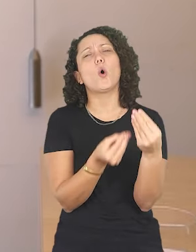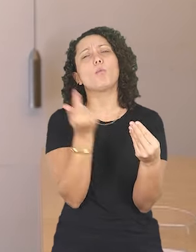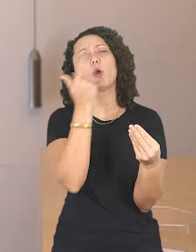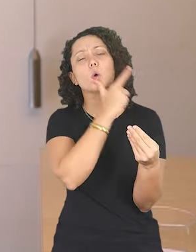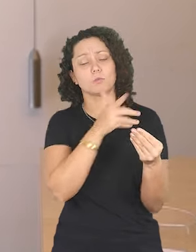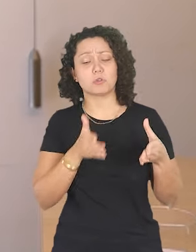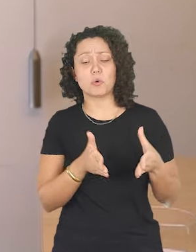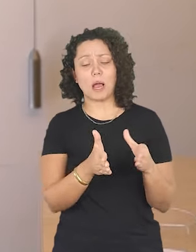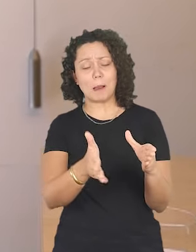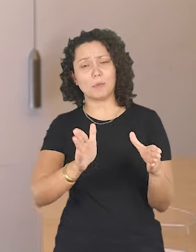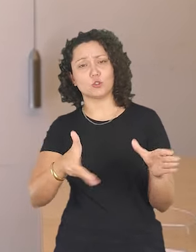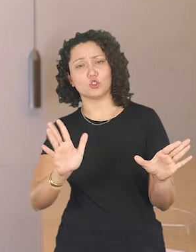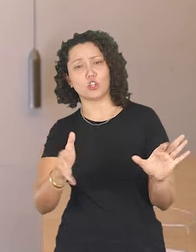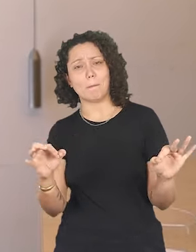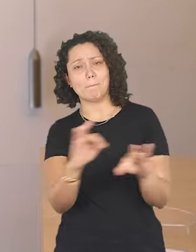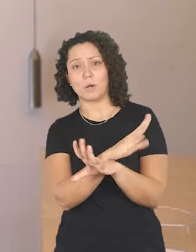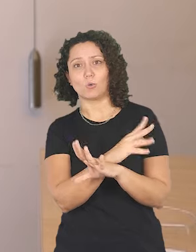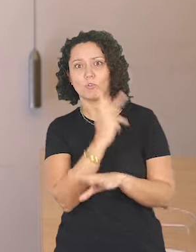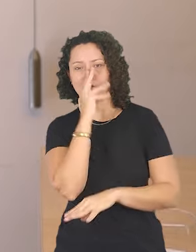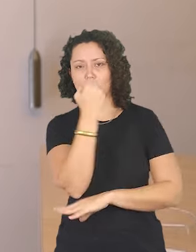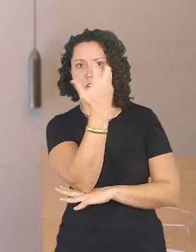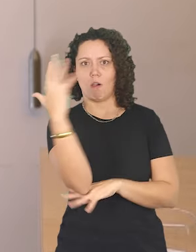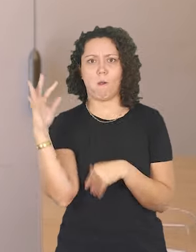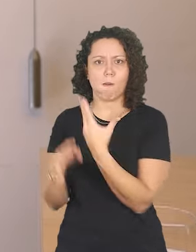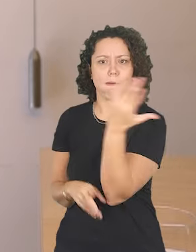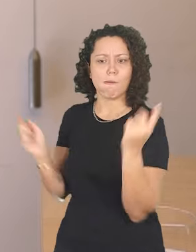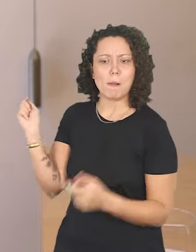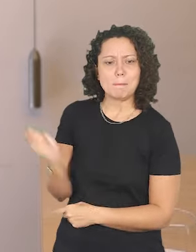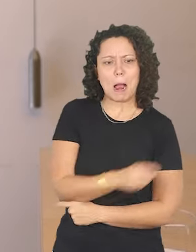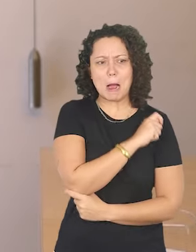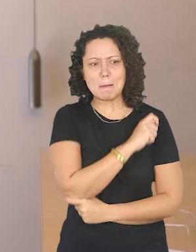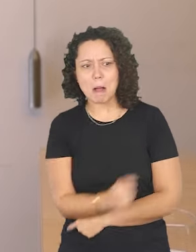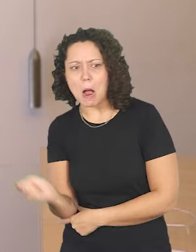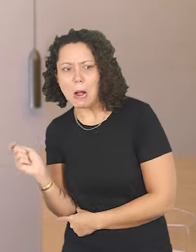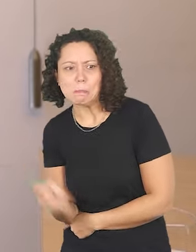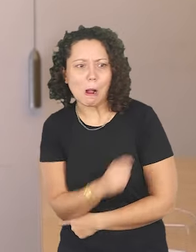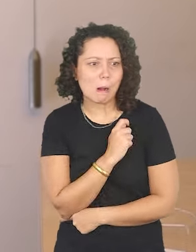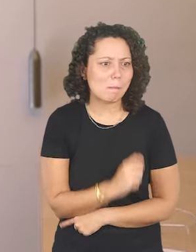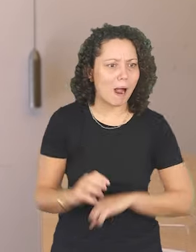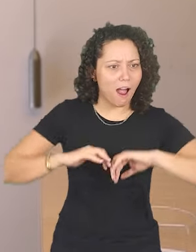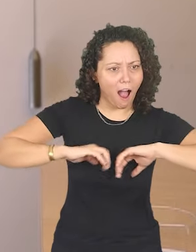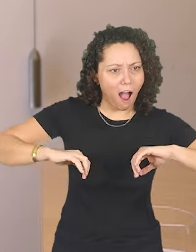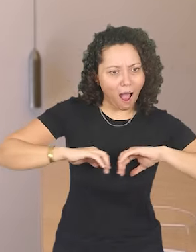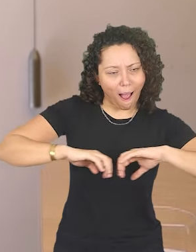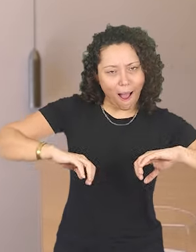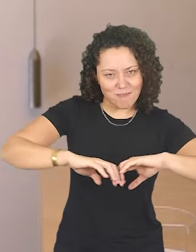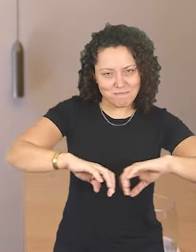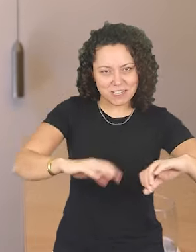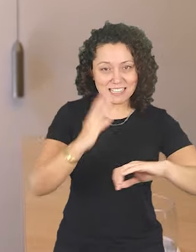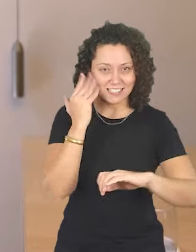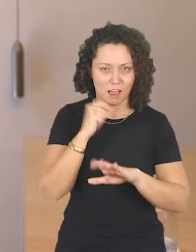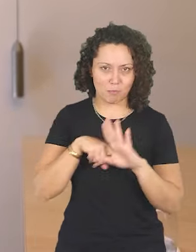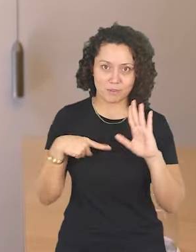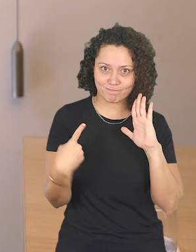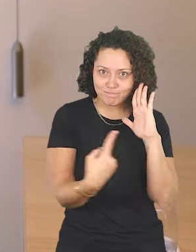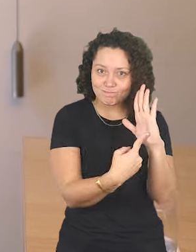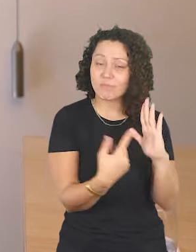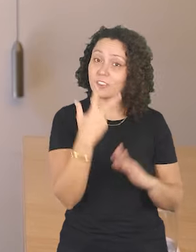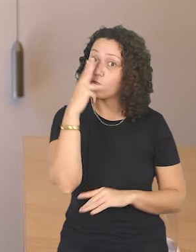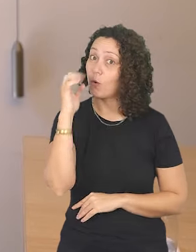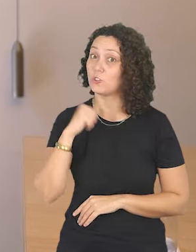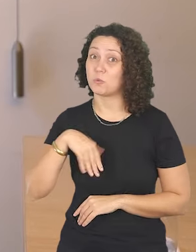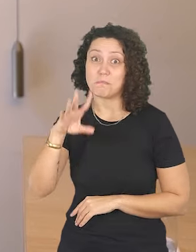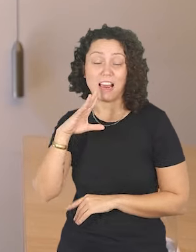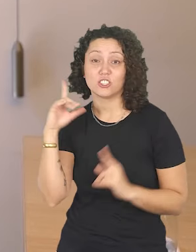lugar sem ter antes pensado na consequência disso, no tamanho disso e etc e tal. E eu acho que o